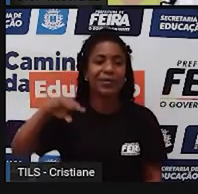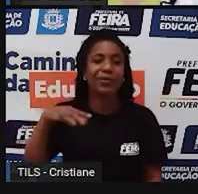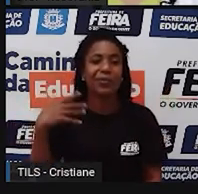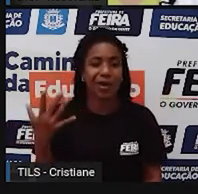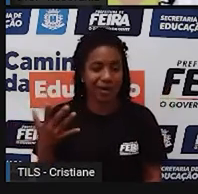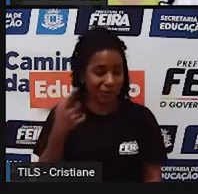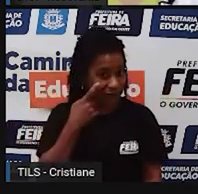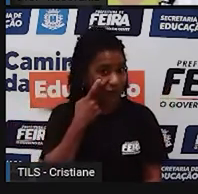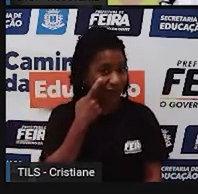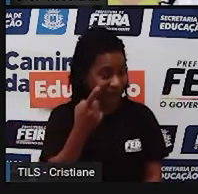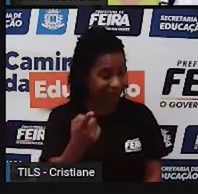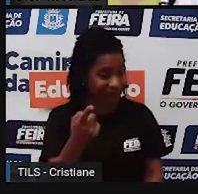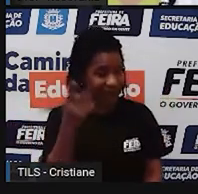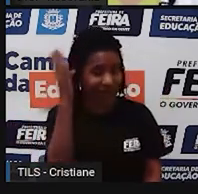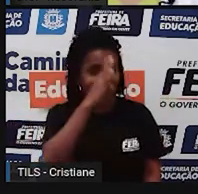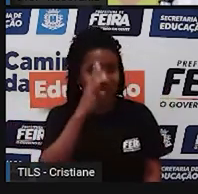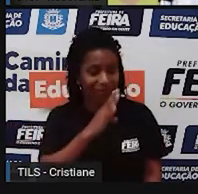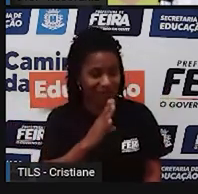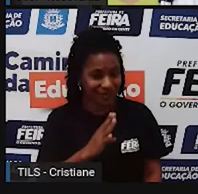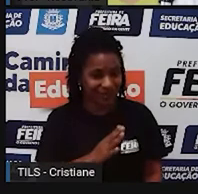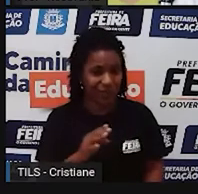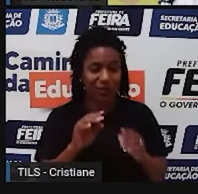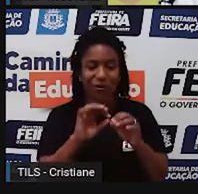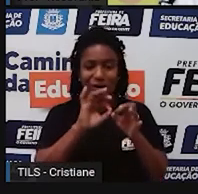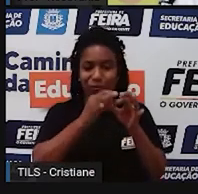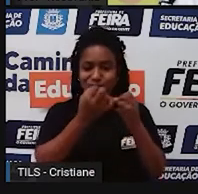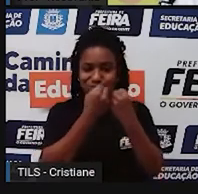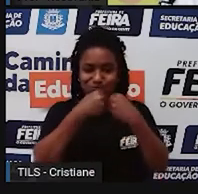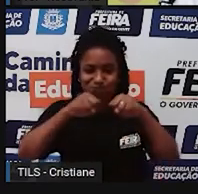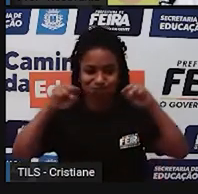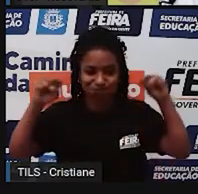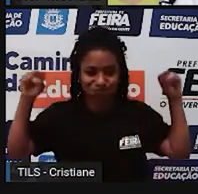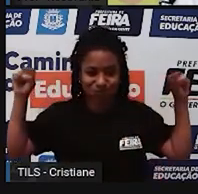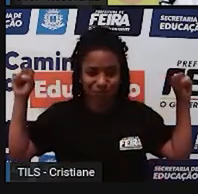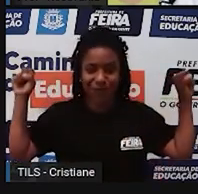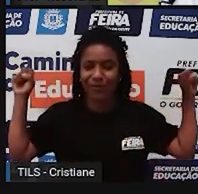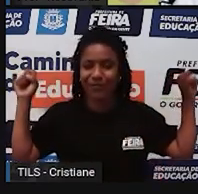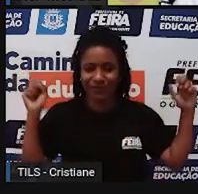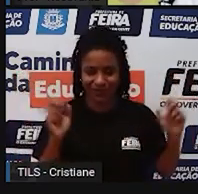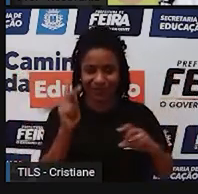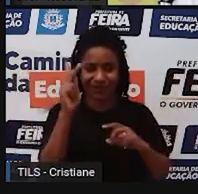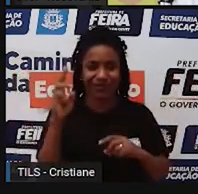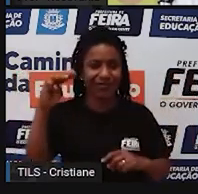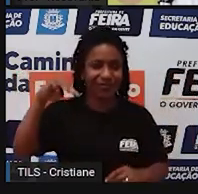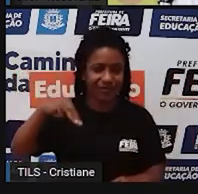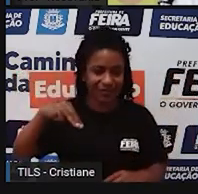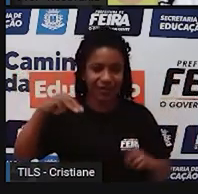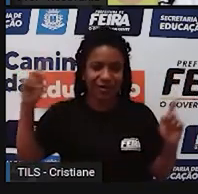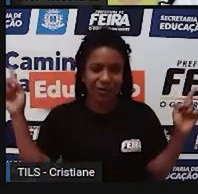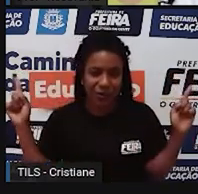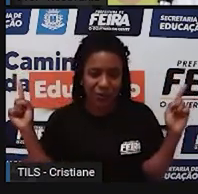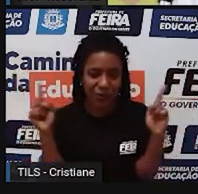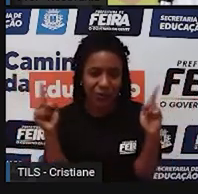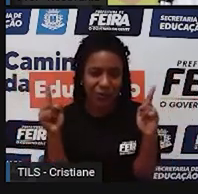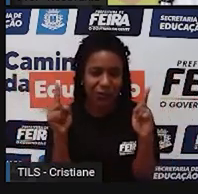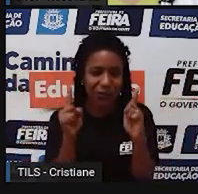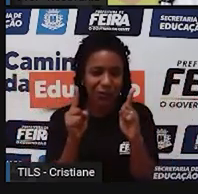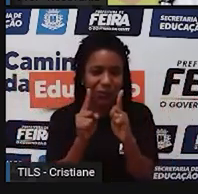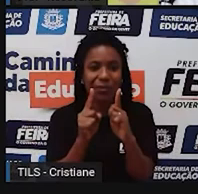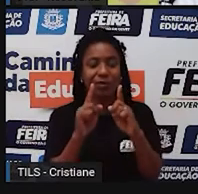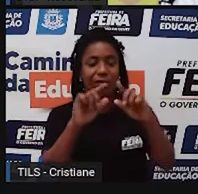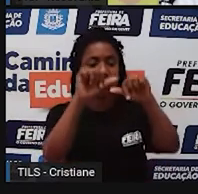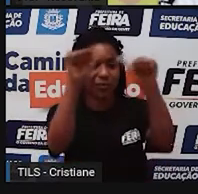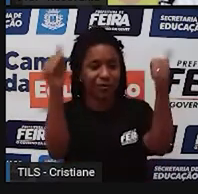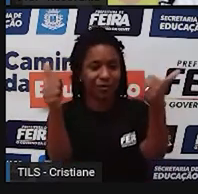510 mil quilômetros quadrados. E aqui eu tive que representar ele no mapa, então eu tive que reduzir um bocado para poder